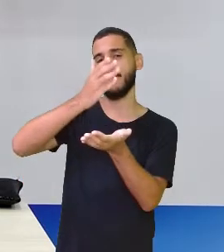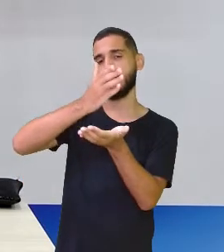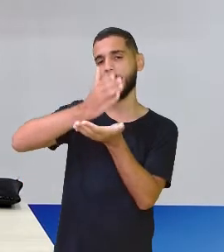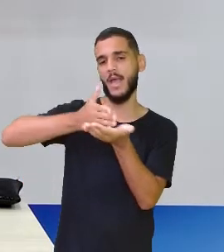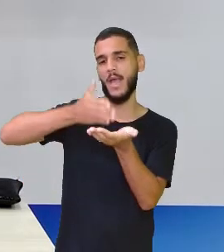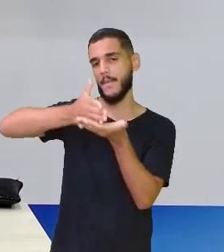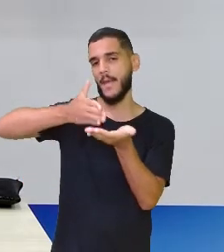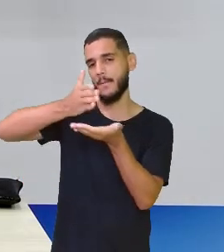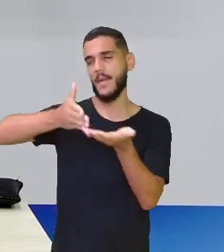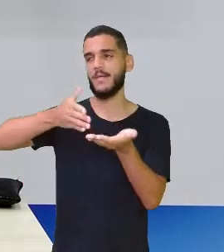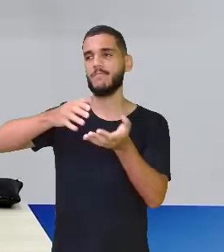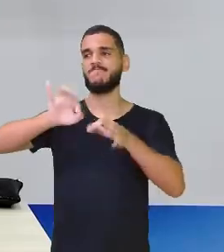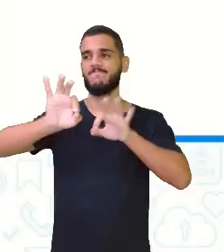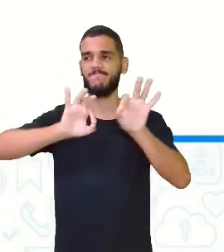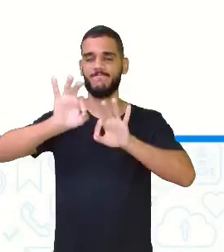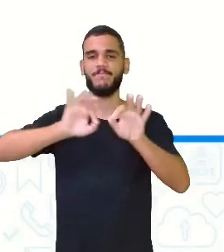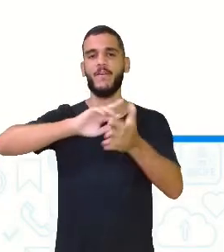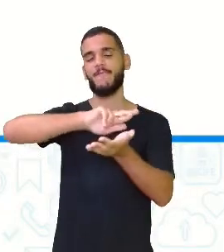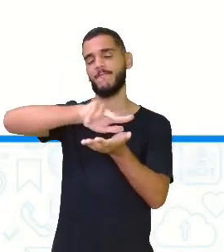partes, certo?